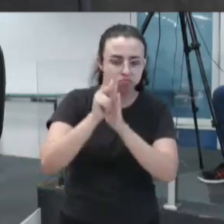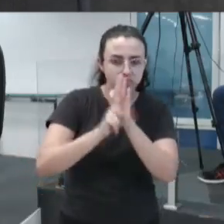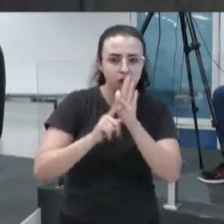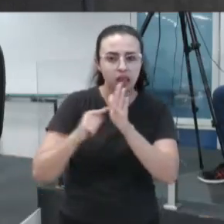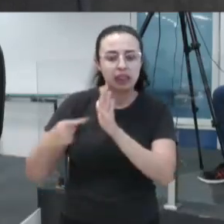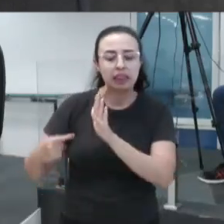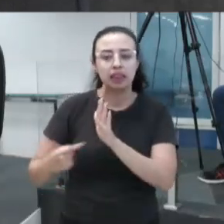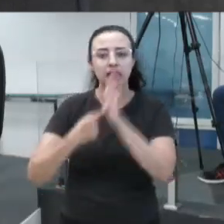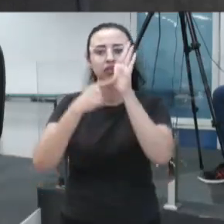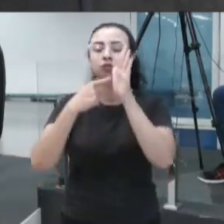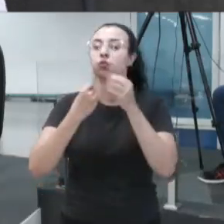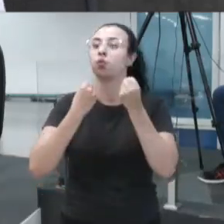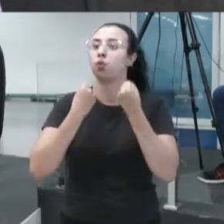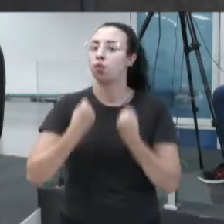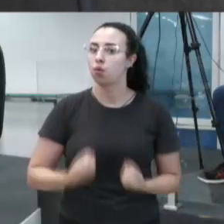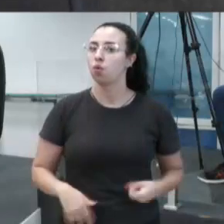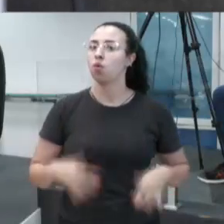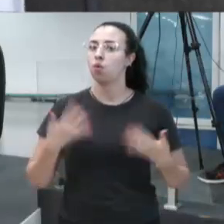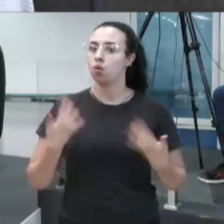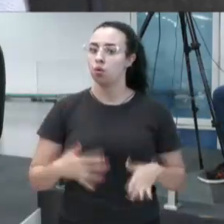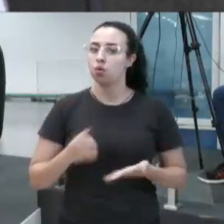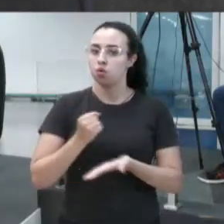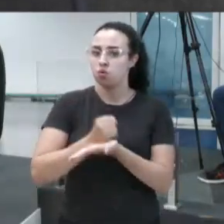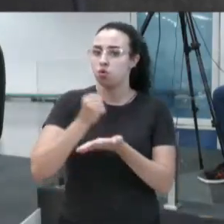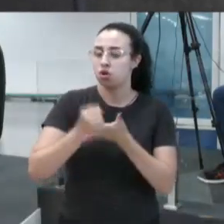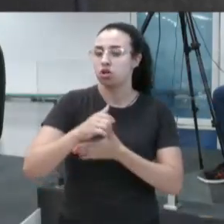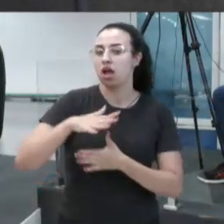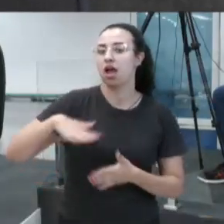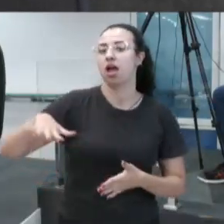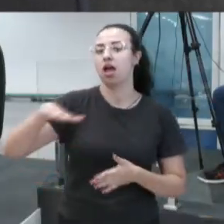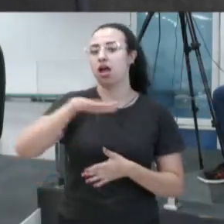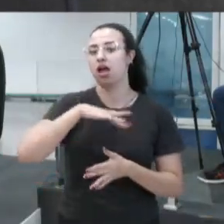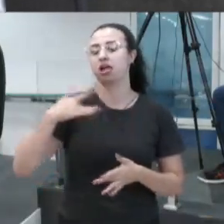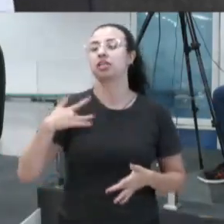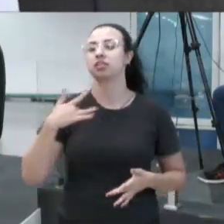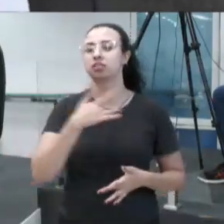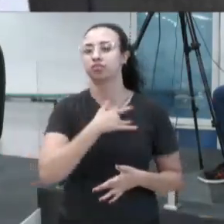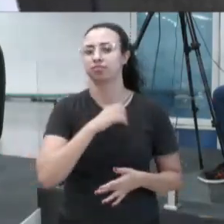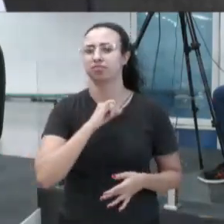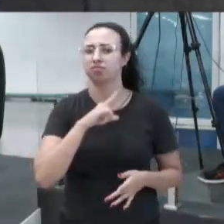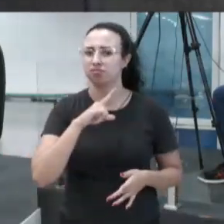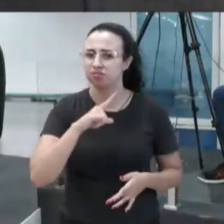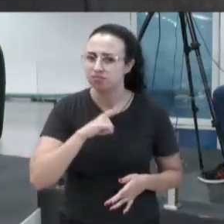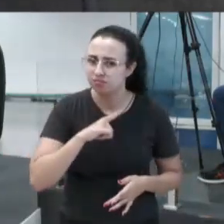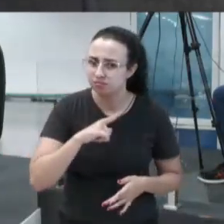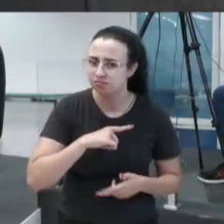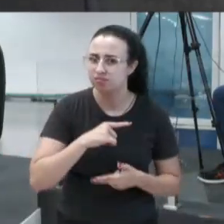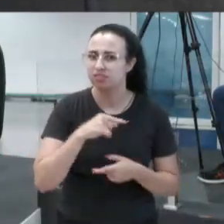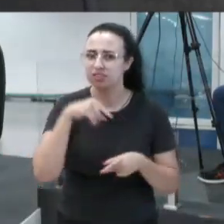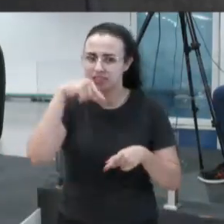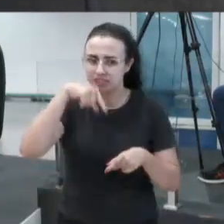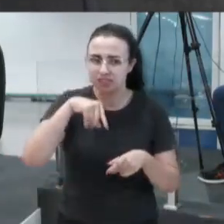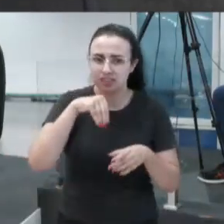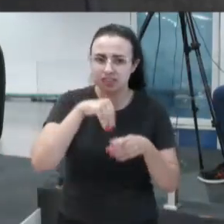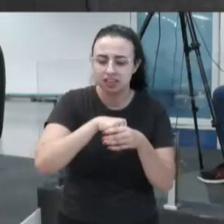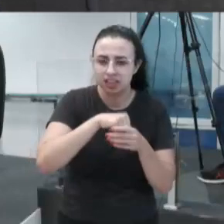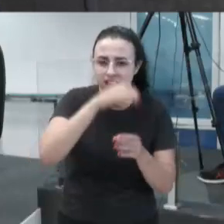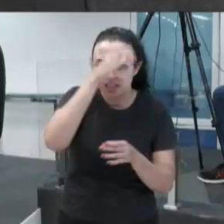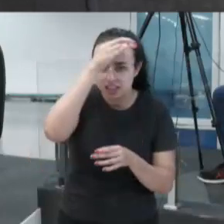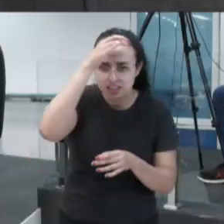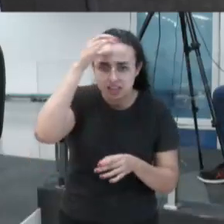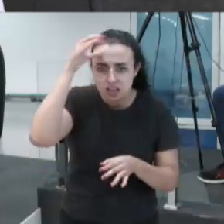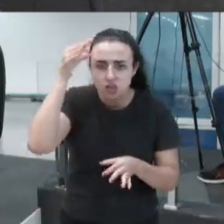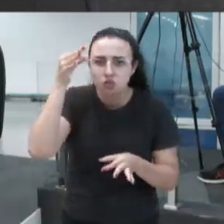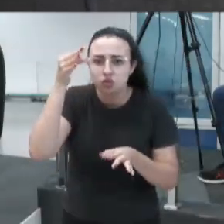denúncia pesada em contratos da área da saúde em Divinópolis. Se é que existe aqui na casa coerência e